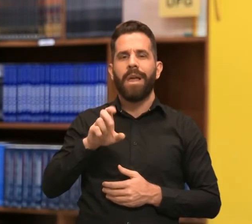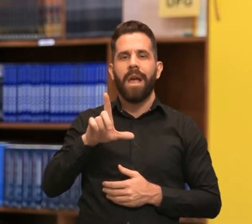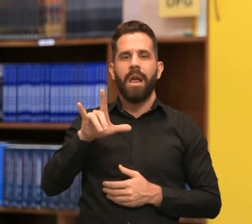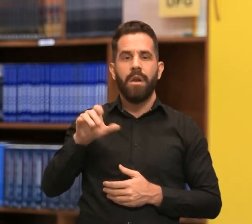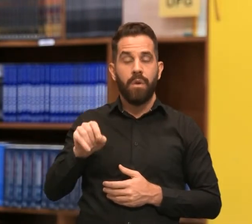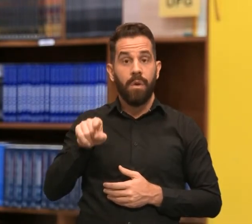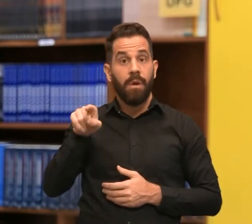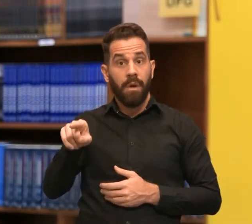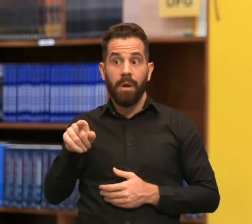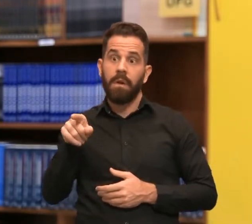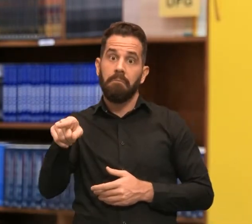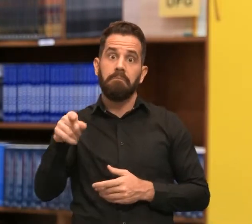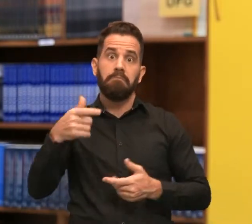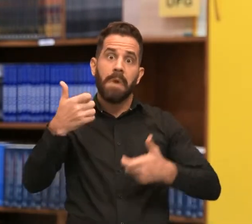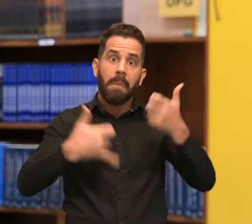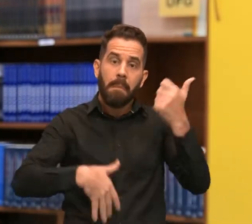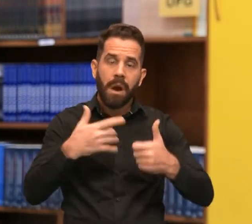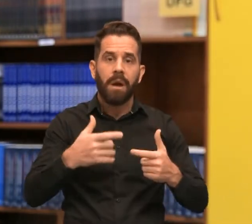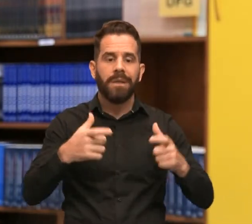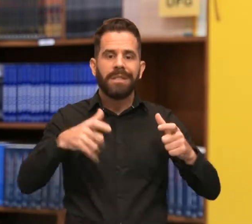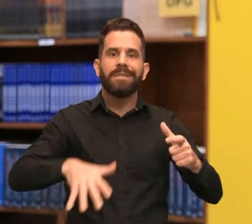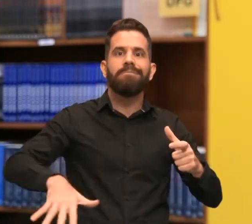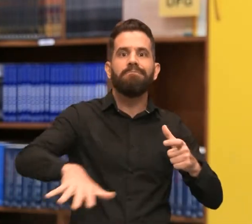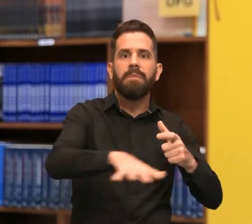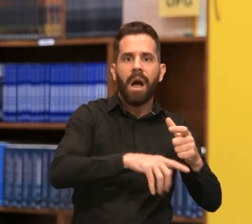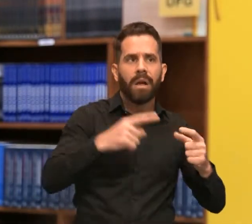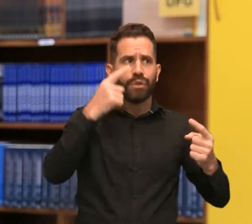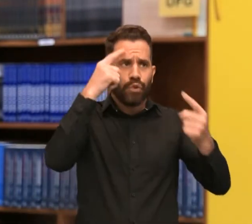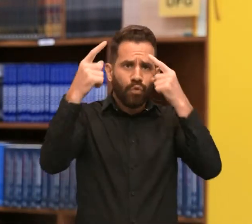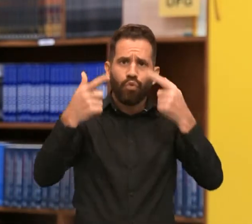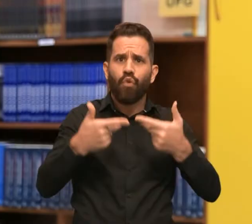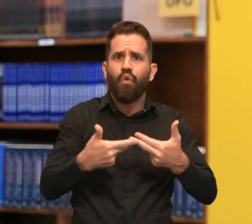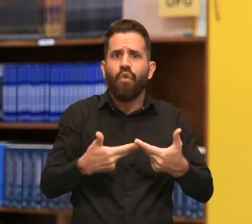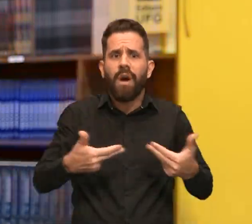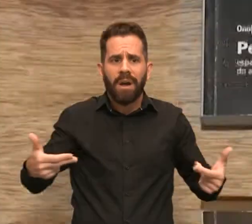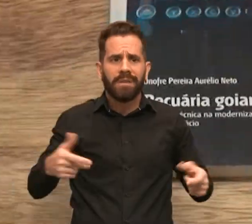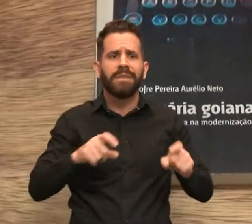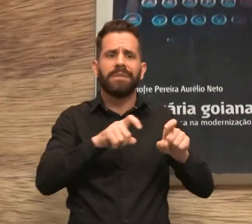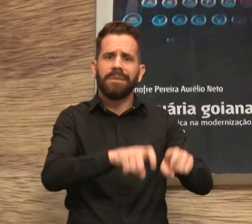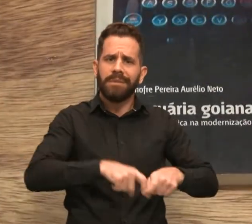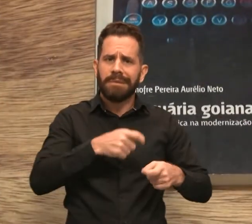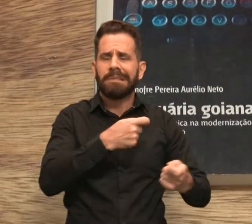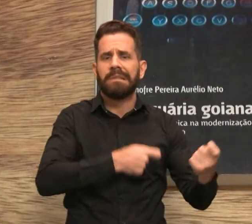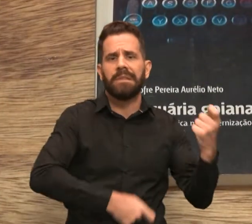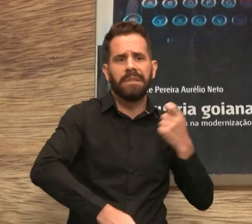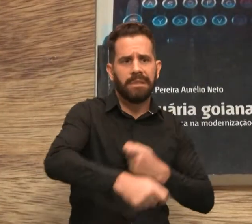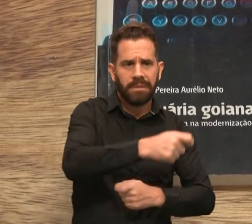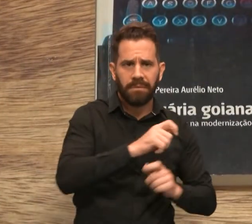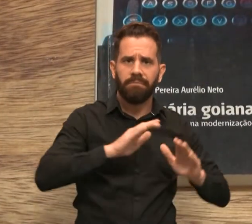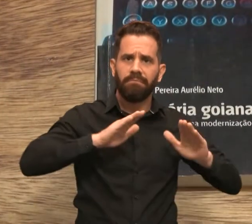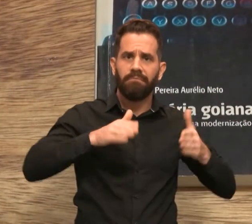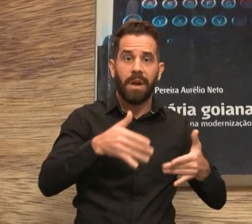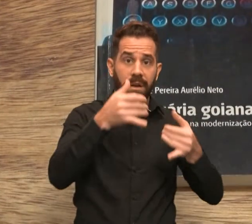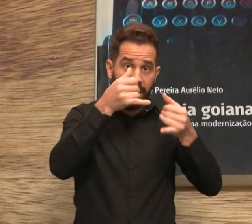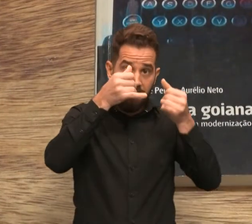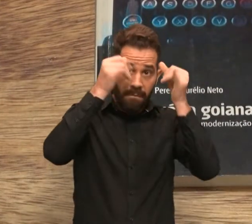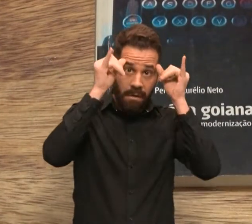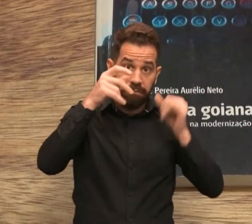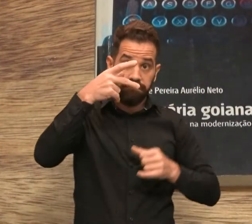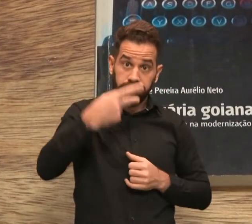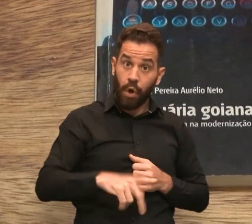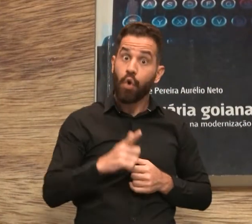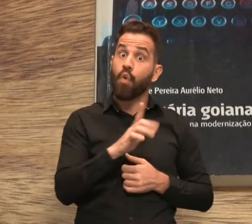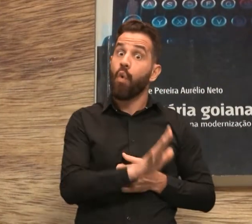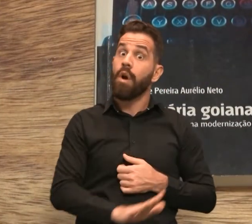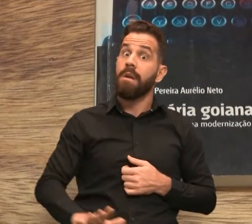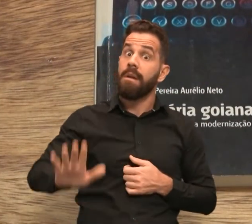espaço e inovação do agronegócio com enfoque na pecuária bovina e corte no território goiano. Esta obra